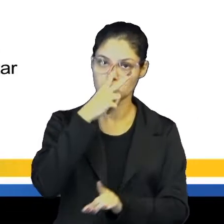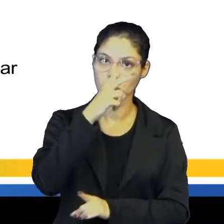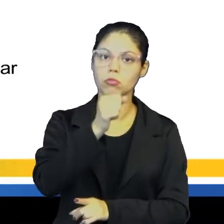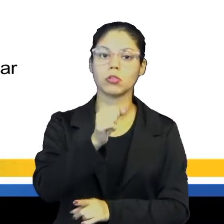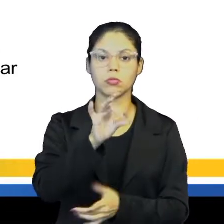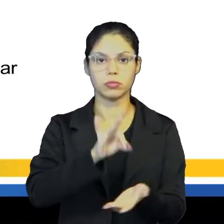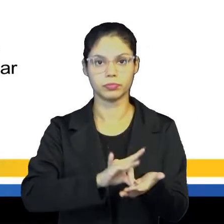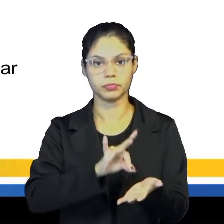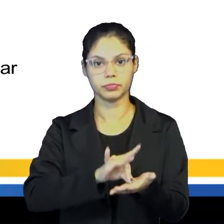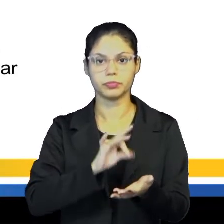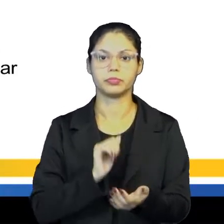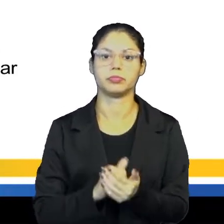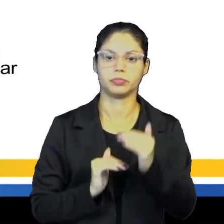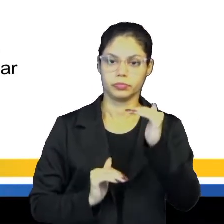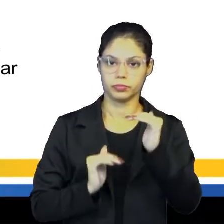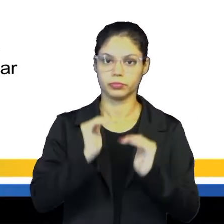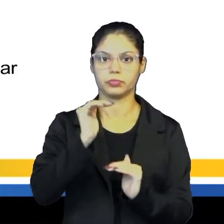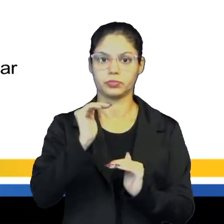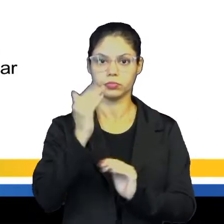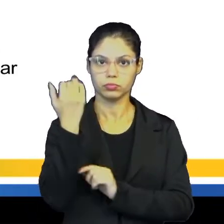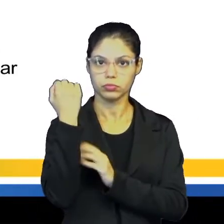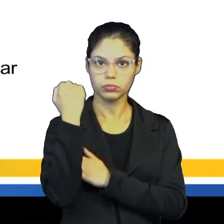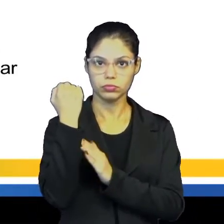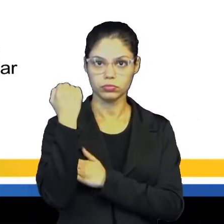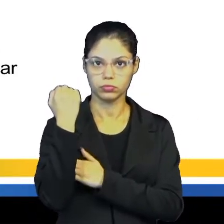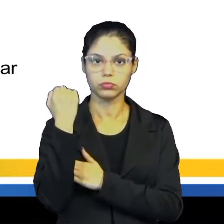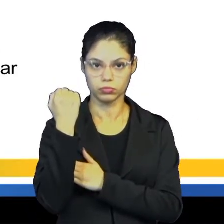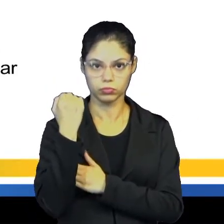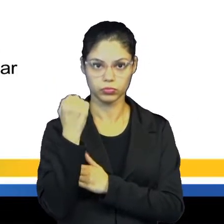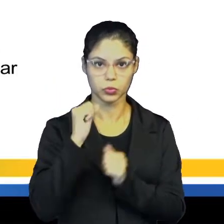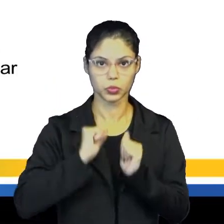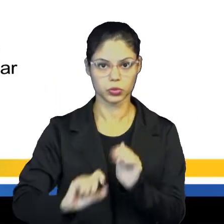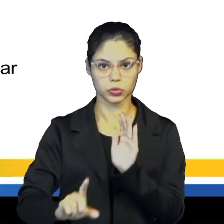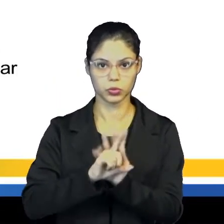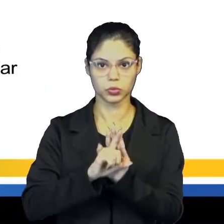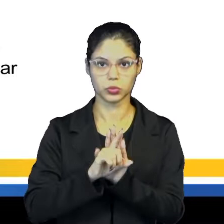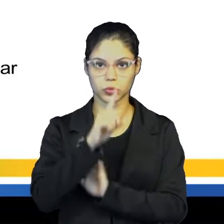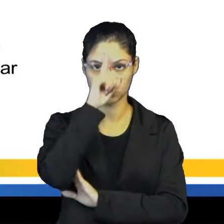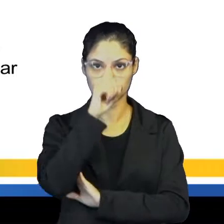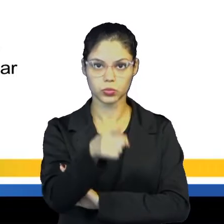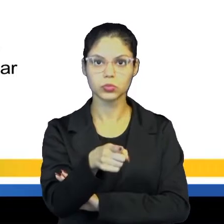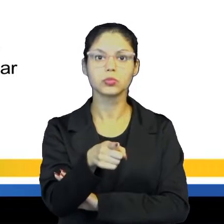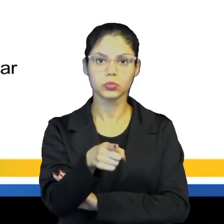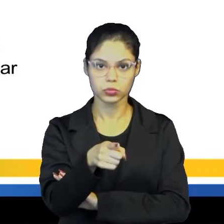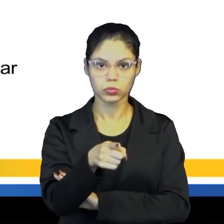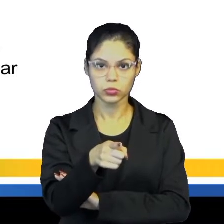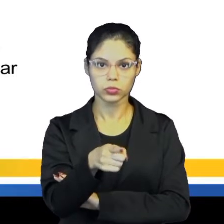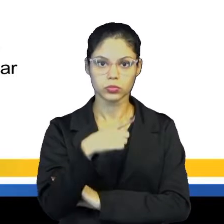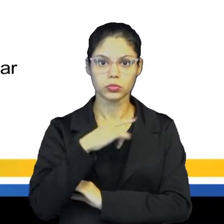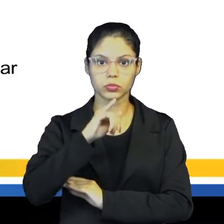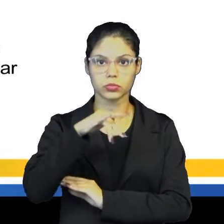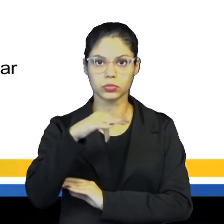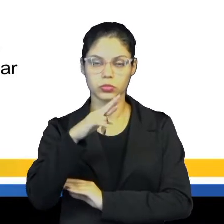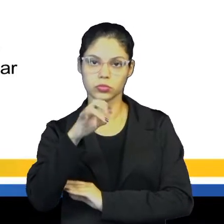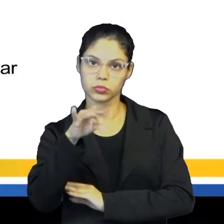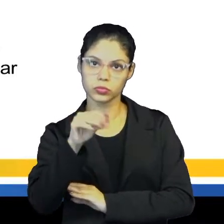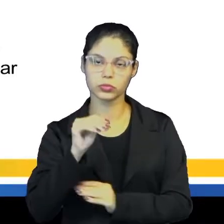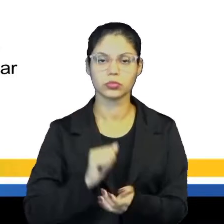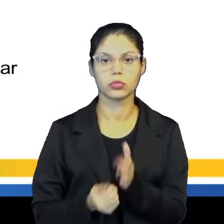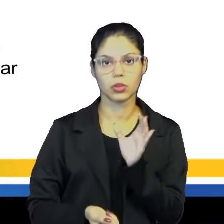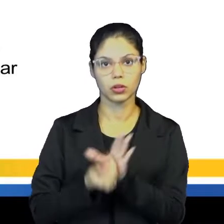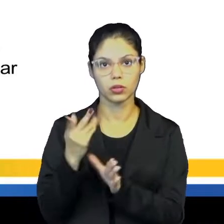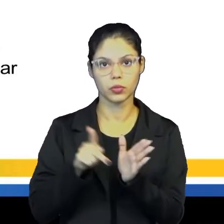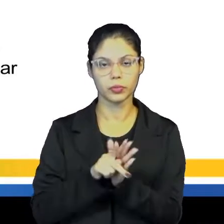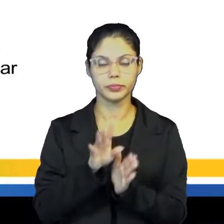efetivos. O soberano se tornou forte, pôde impor suas leis, comandar a arrecadação de impostos e criar seu